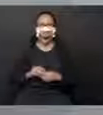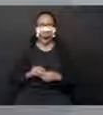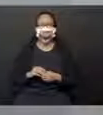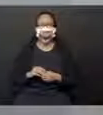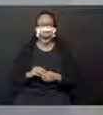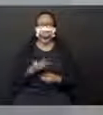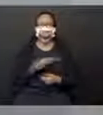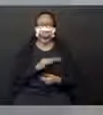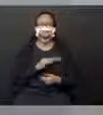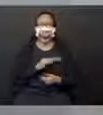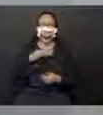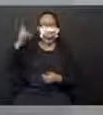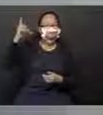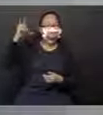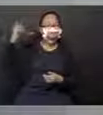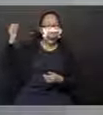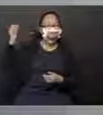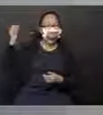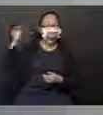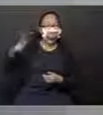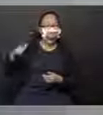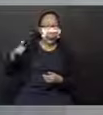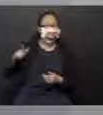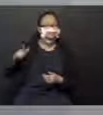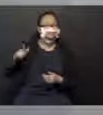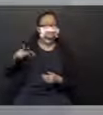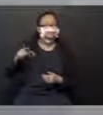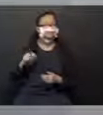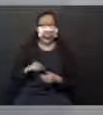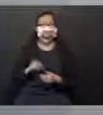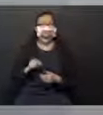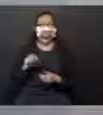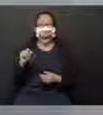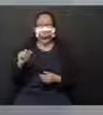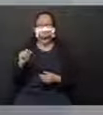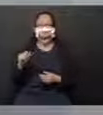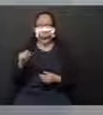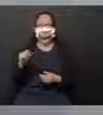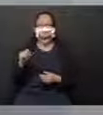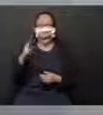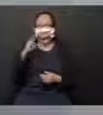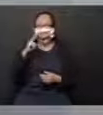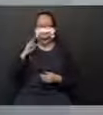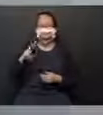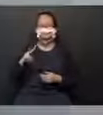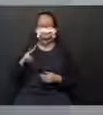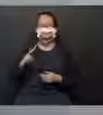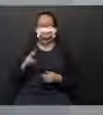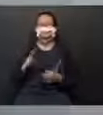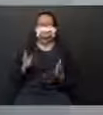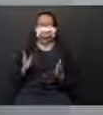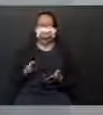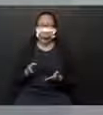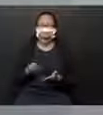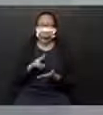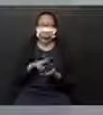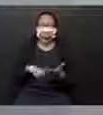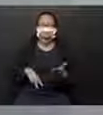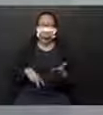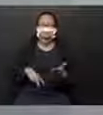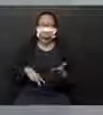o nosso amigo Peter Pan aqui de novo. Quem não leu a história, vão ler, vocês vão adorar. Uma aventura e tanto.